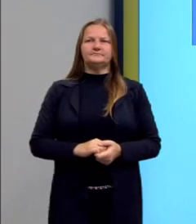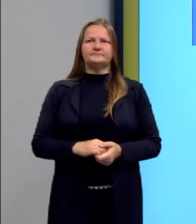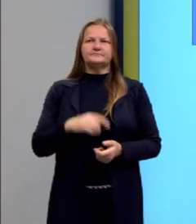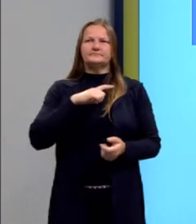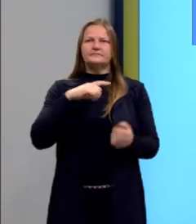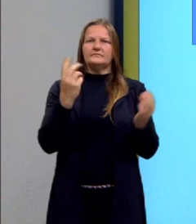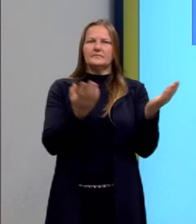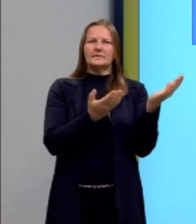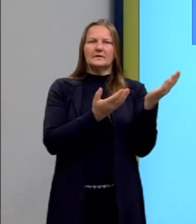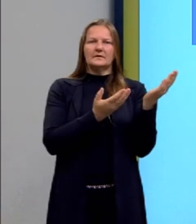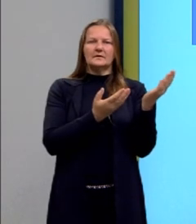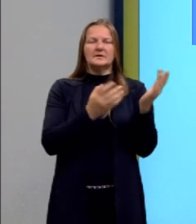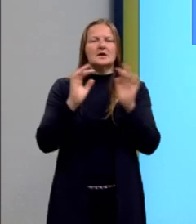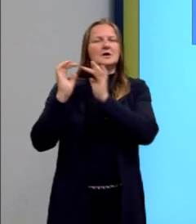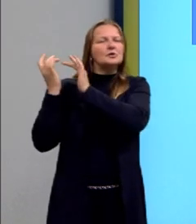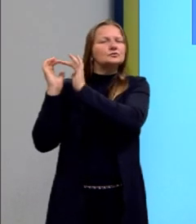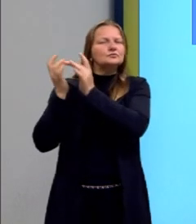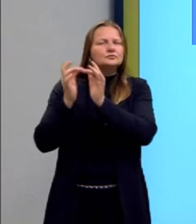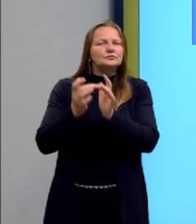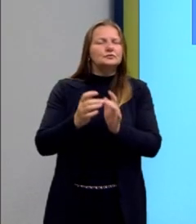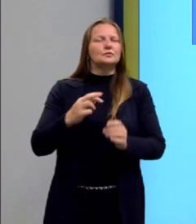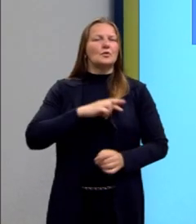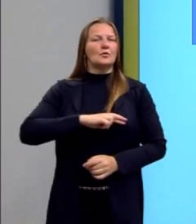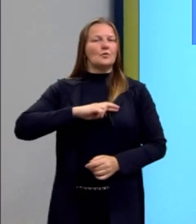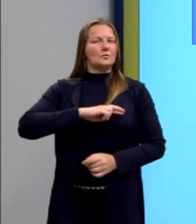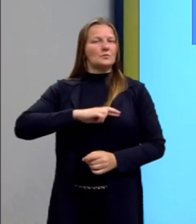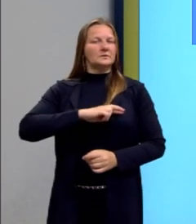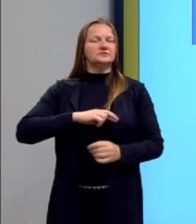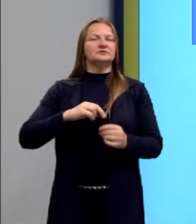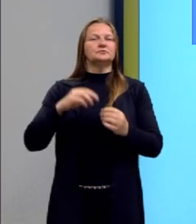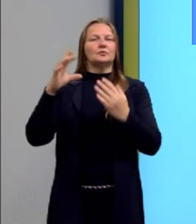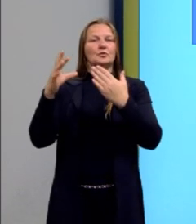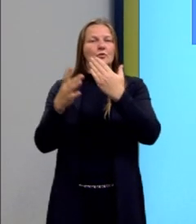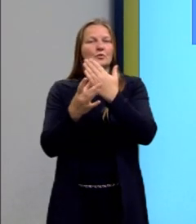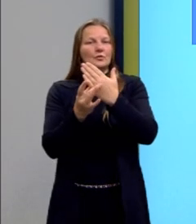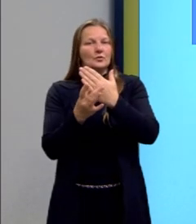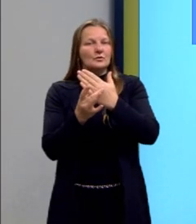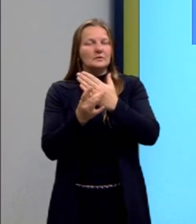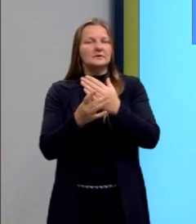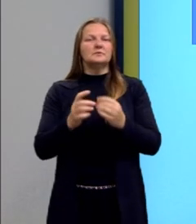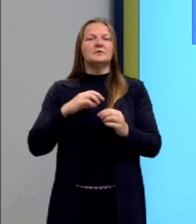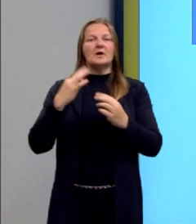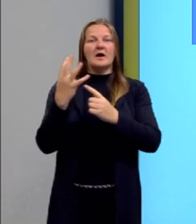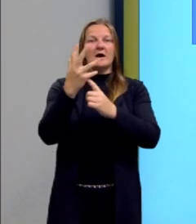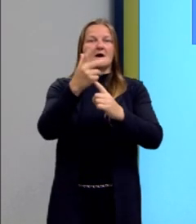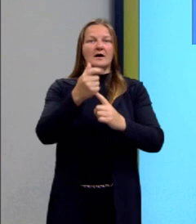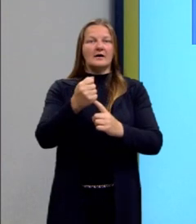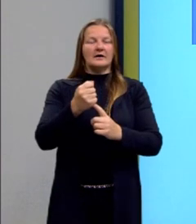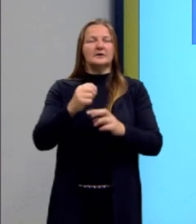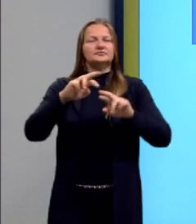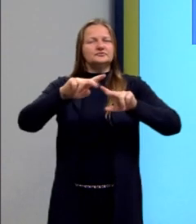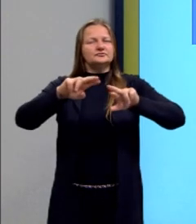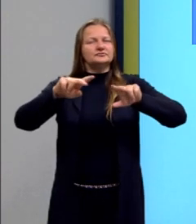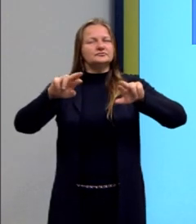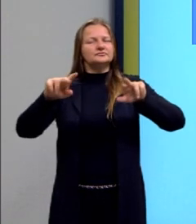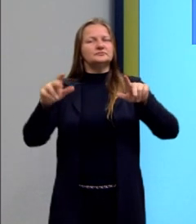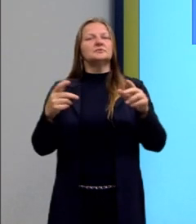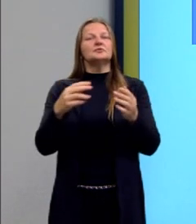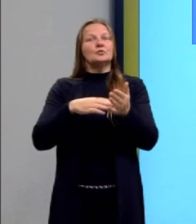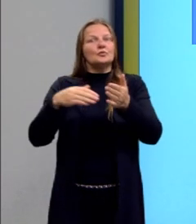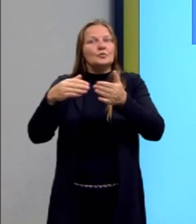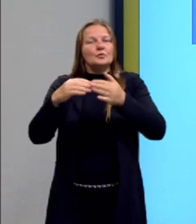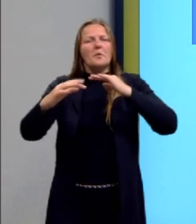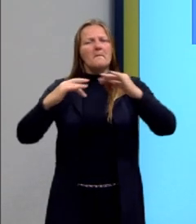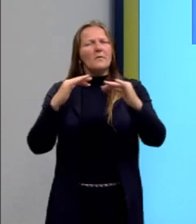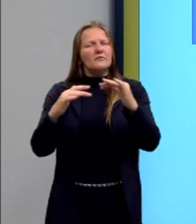vimos ali o neoclassicismo, o romantismo, o realismo, arte nouveau e arte décor. Também são